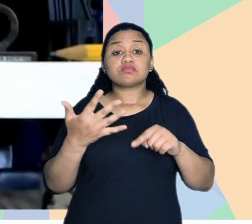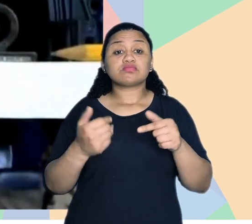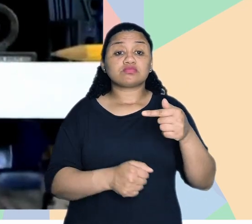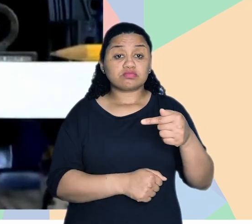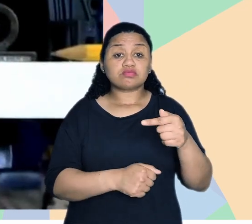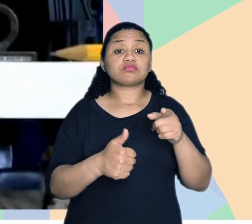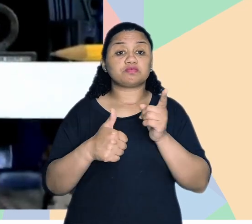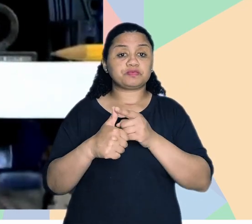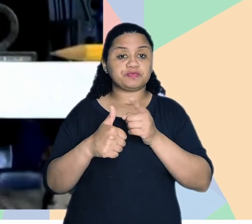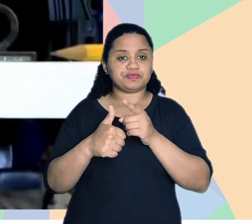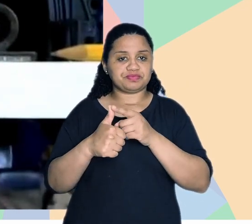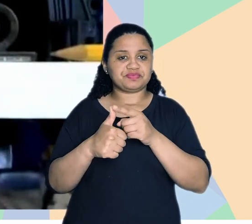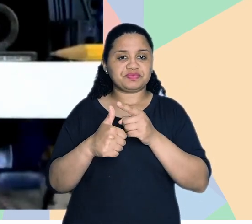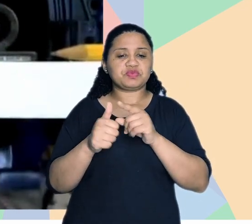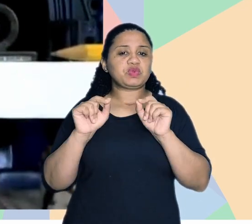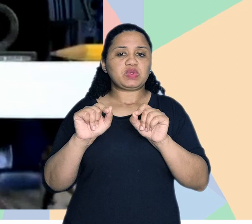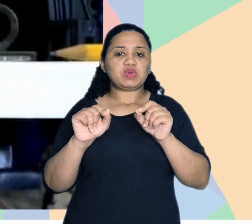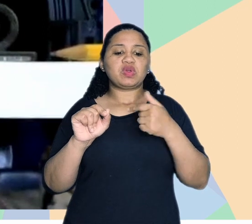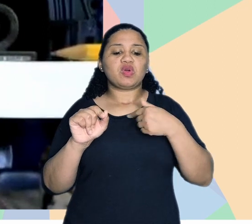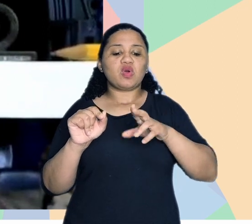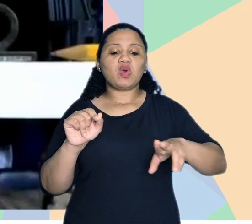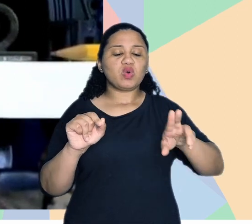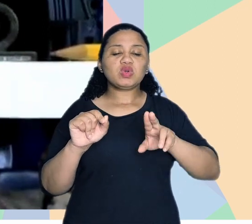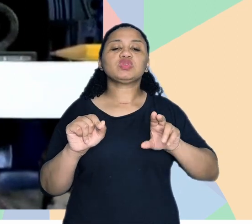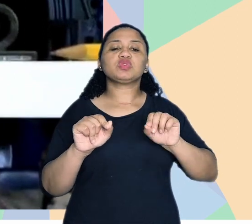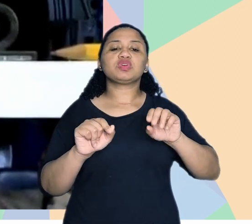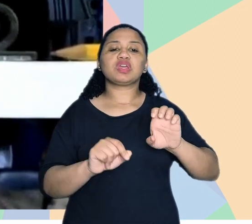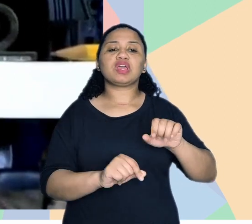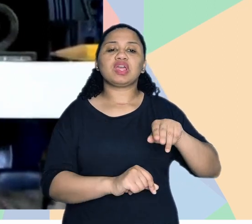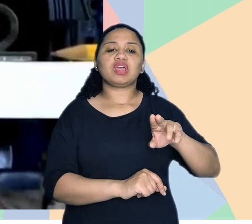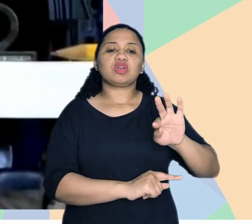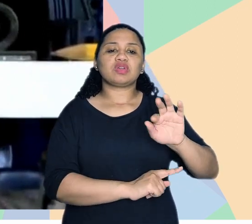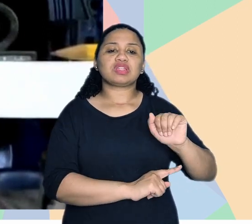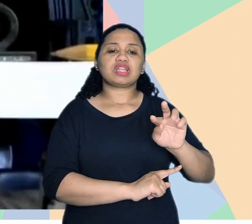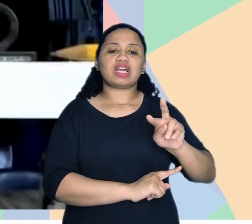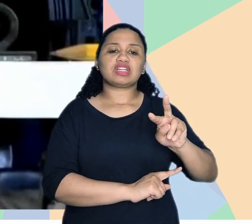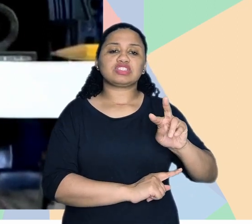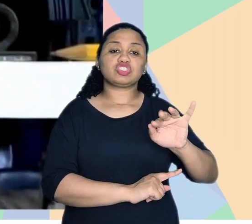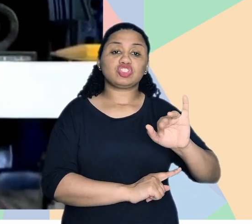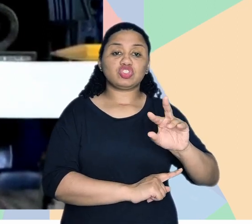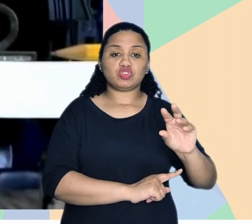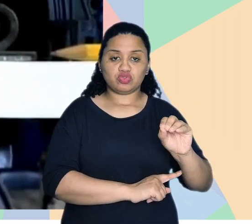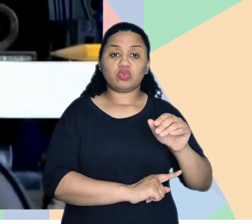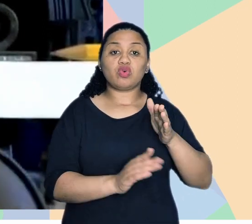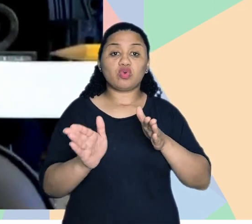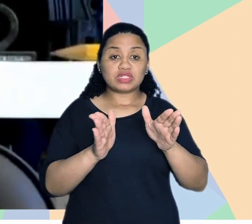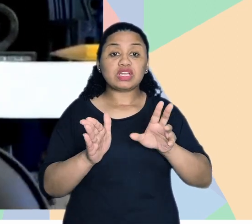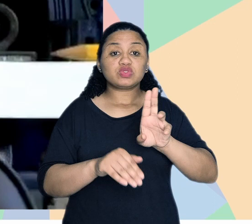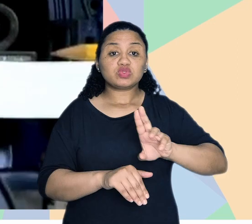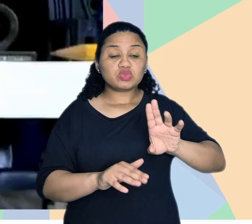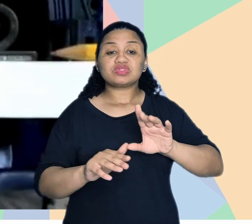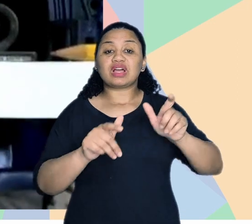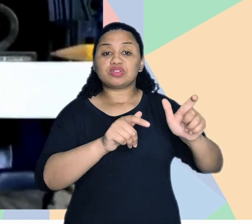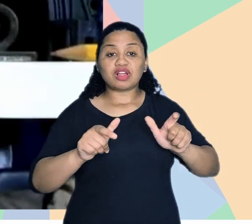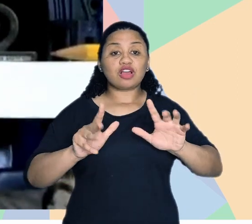sete componentes estão começando pelo primeiro, tá? Uso equitativo, né? Então, seria o acesso e a utilização do